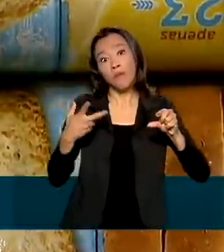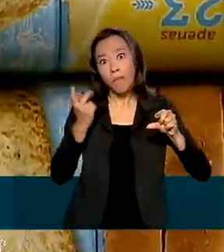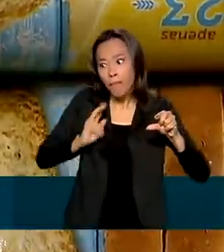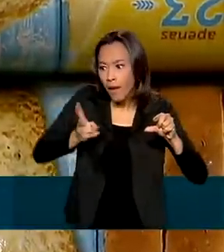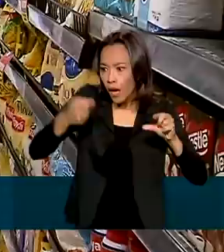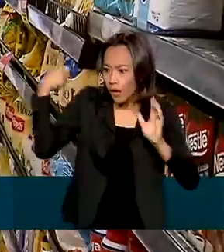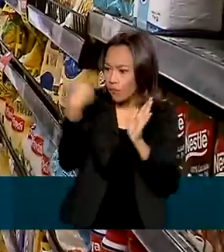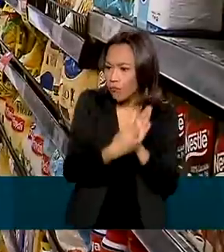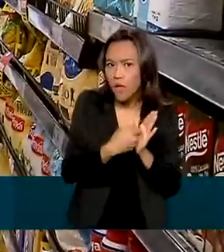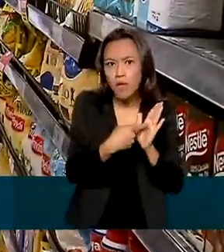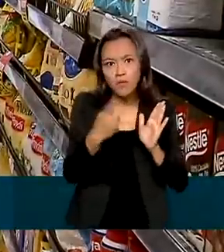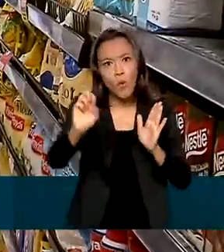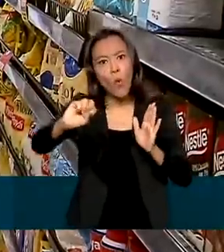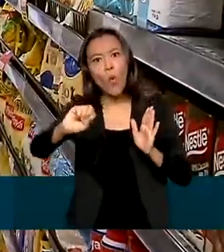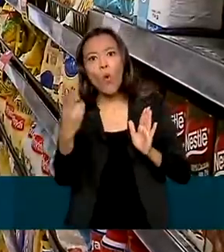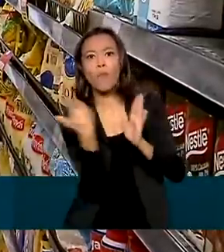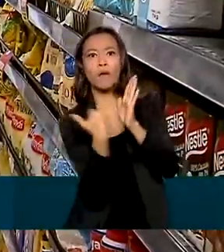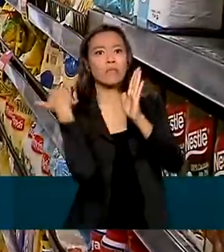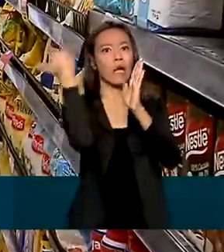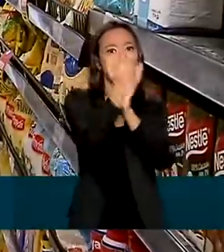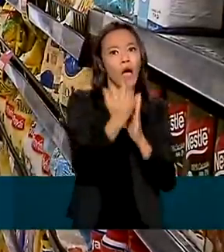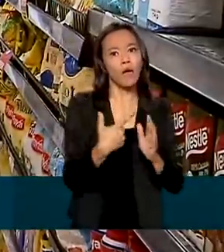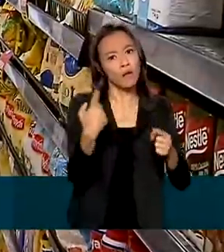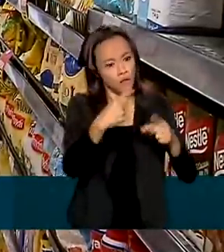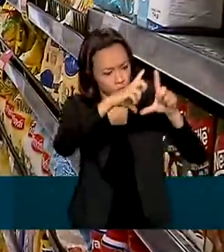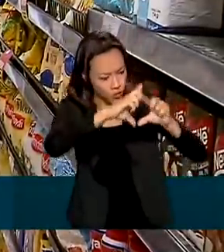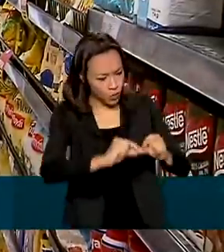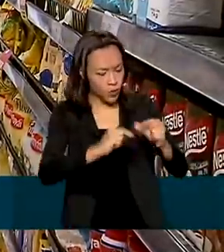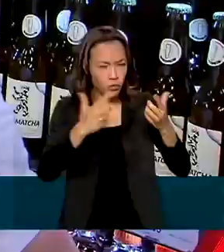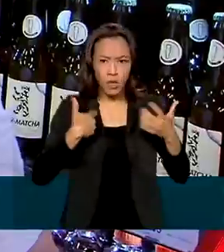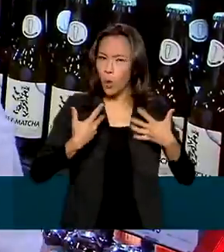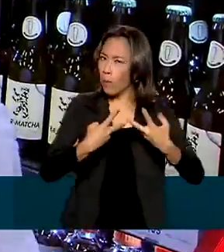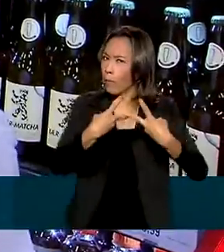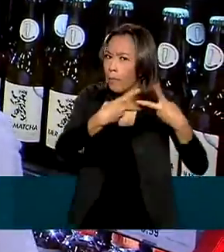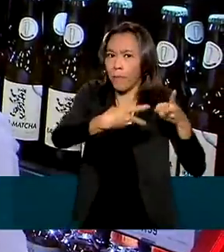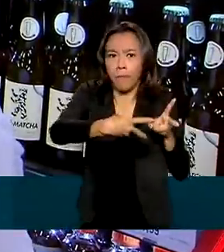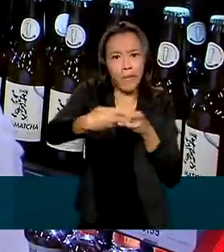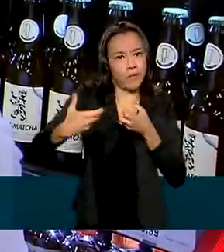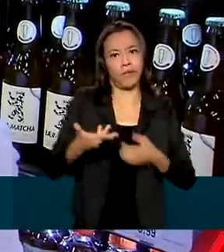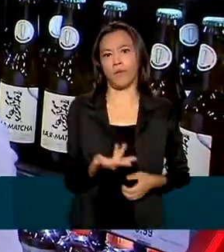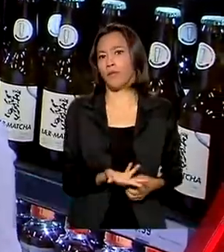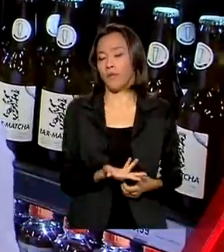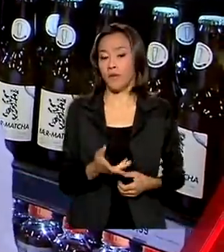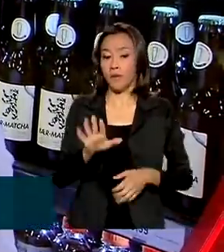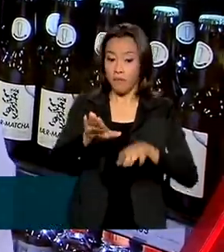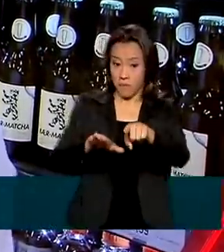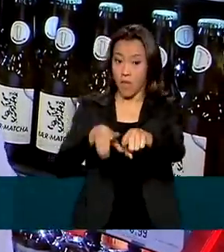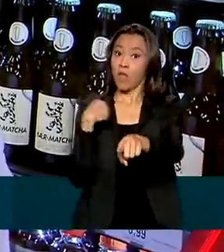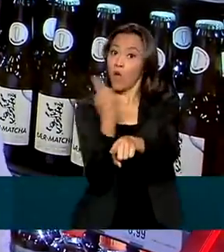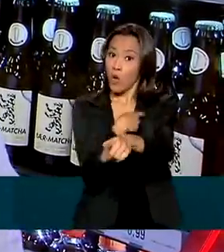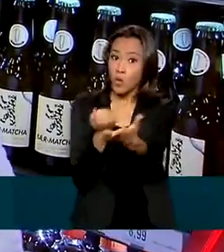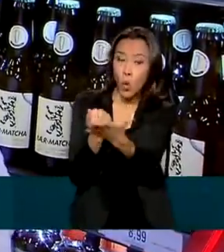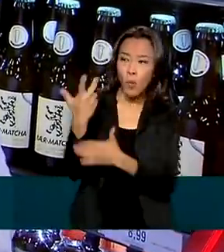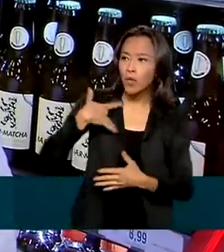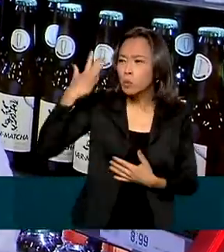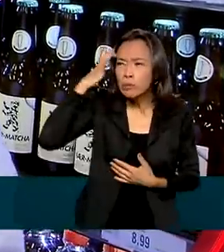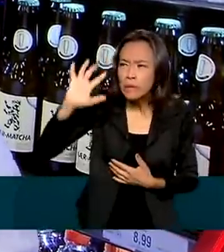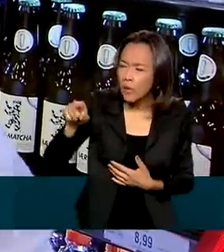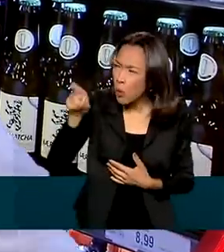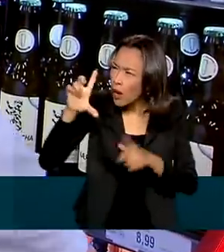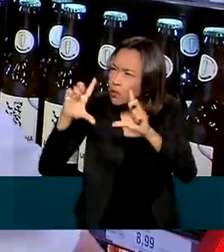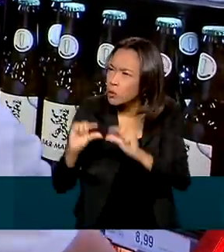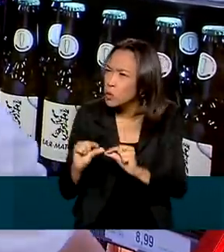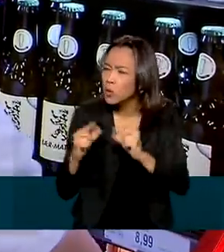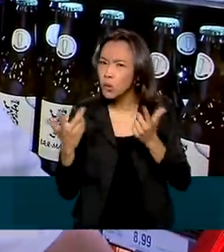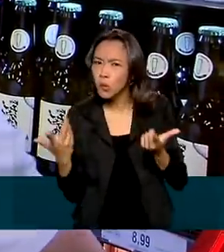mesmo preço ou até mais caro nessas situações e nem percebe. Muitas vezes a gente faz uma compra e não fica sabendo, você só fica sabendo quando